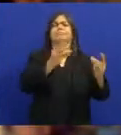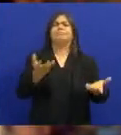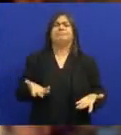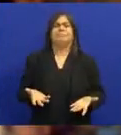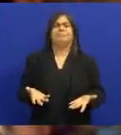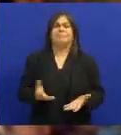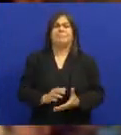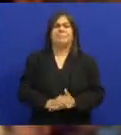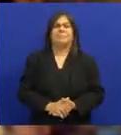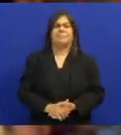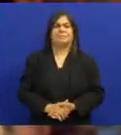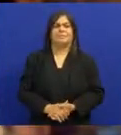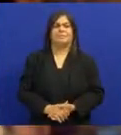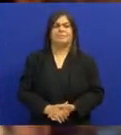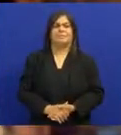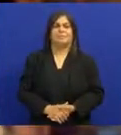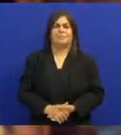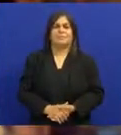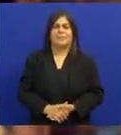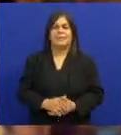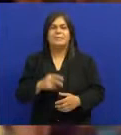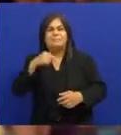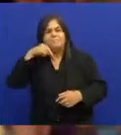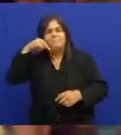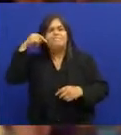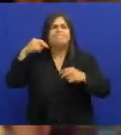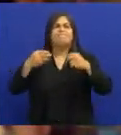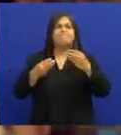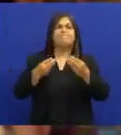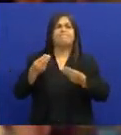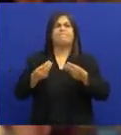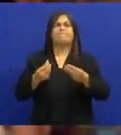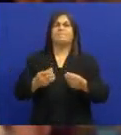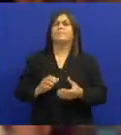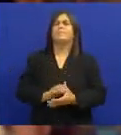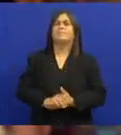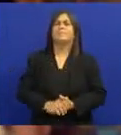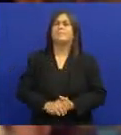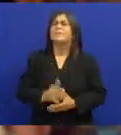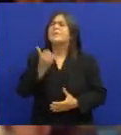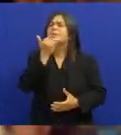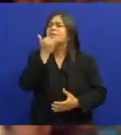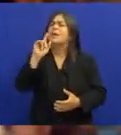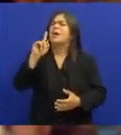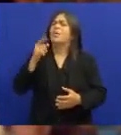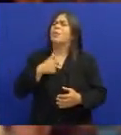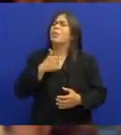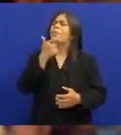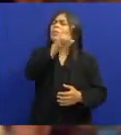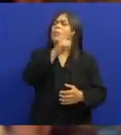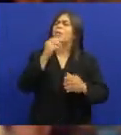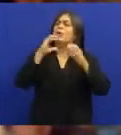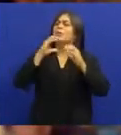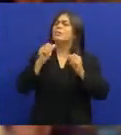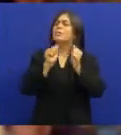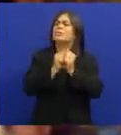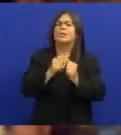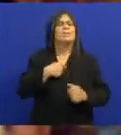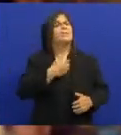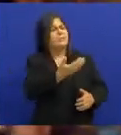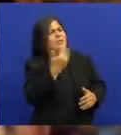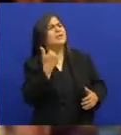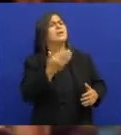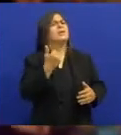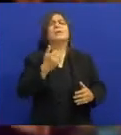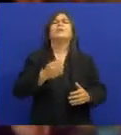Pessoa E ir para o Rio de Janeiro Cheguei lá assim Meio tímido Matuto ainda E tal Falei não Eu vim aqui tocar com o Cátia E tal Não sei o que